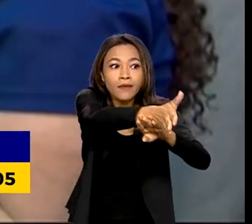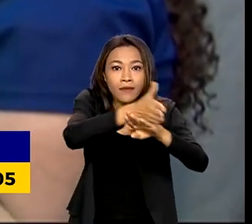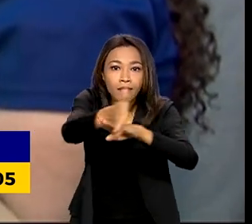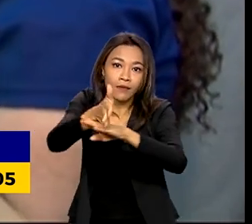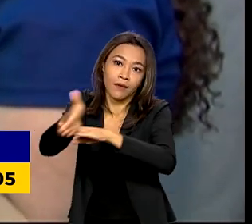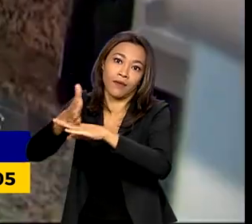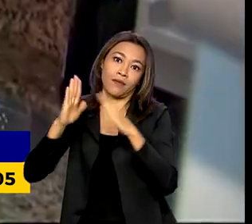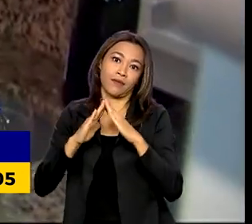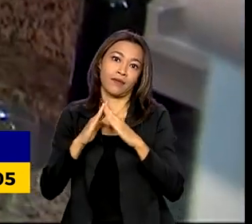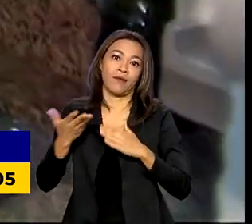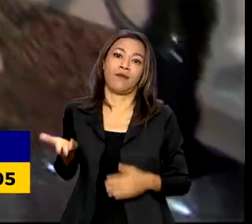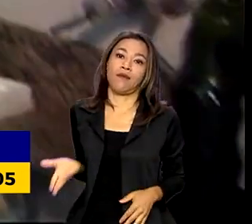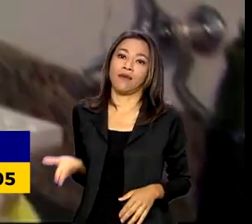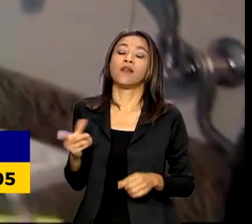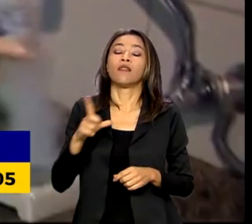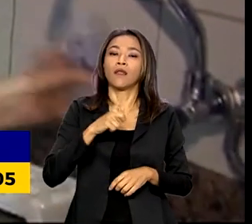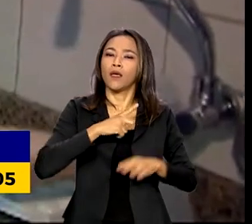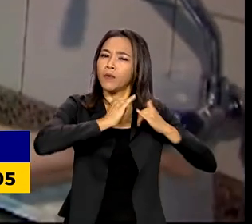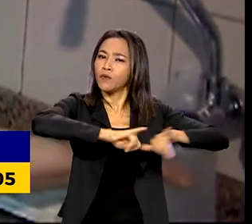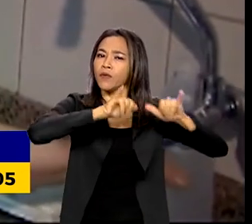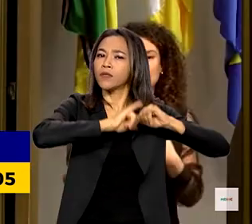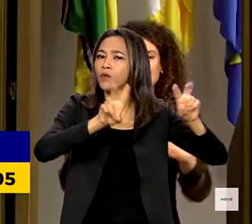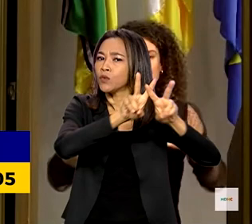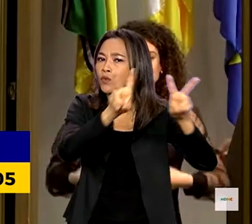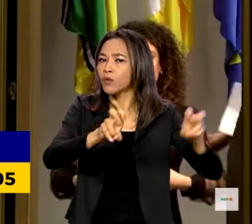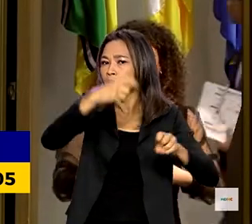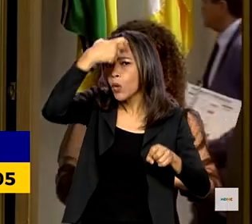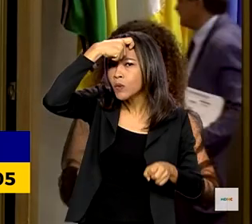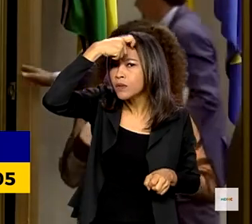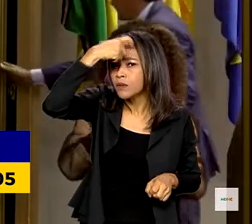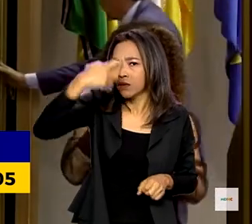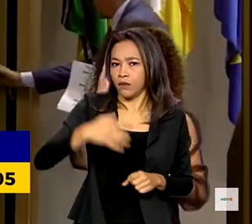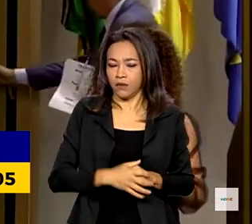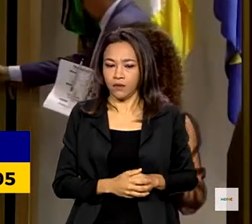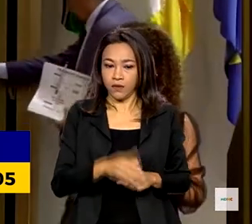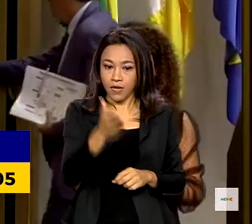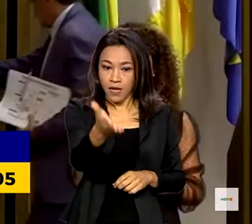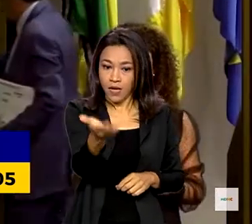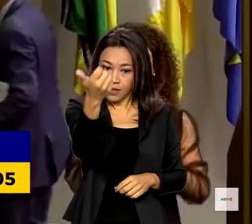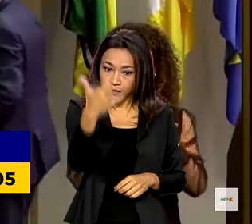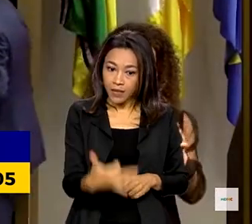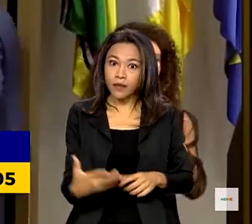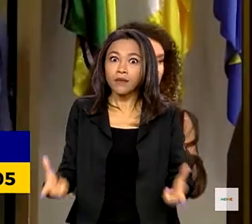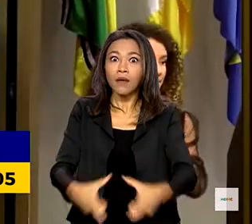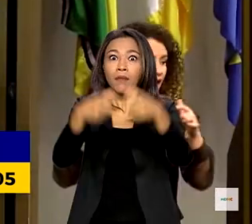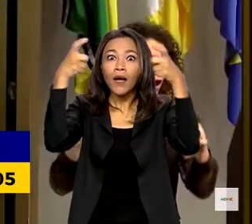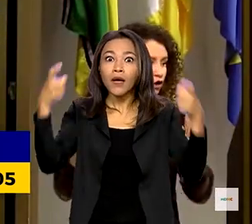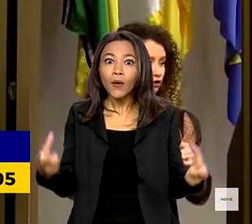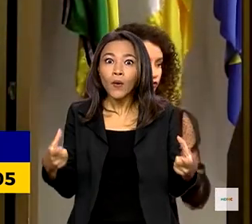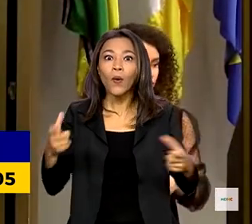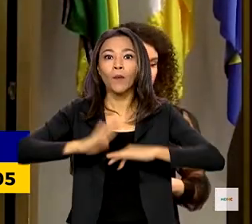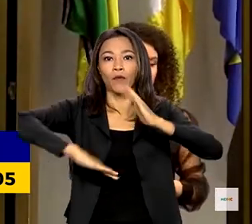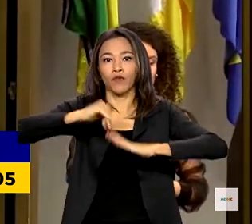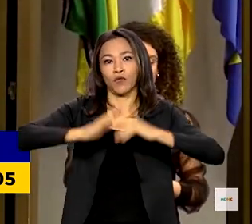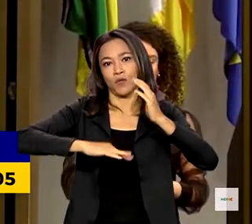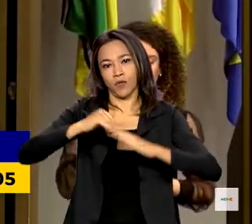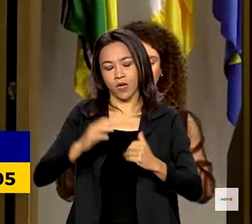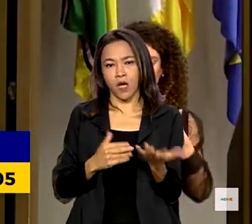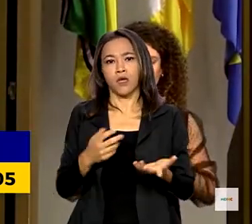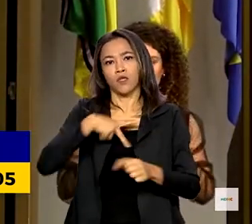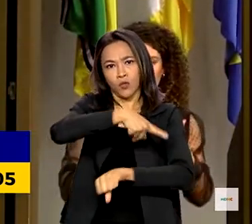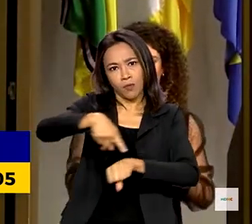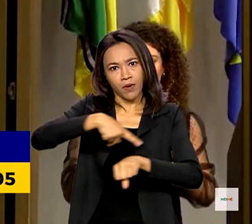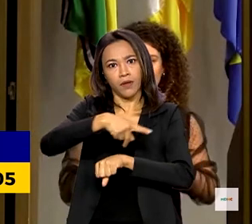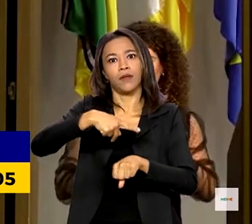Há também uma campanha de conscientização. A gente está falando aqui da maior categoria profissional do país, ou de uma das